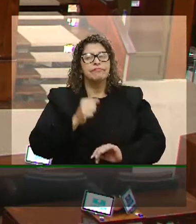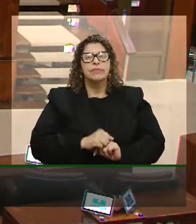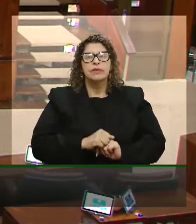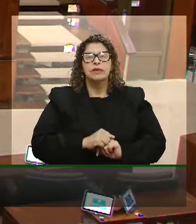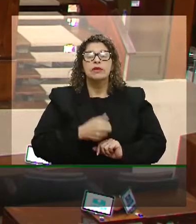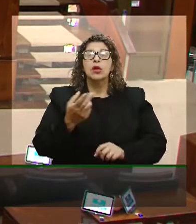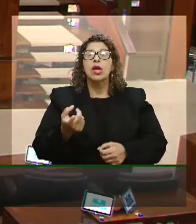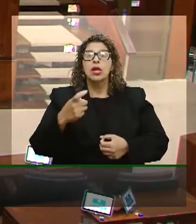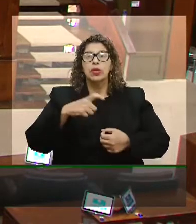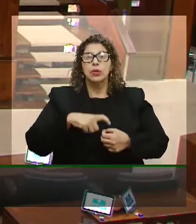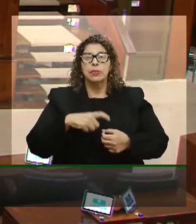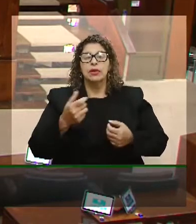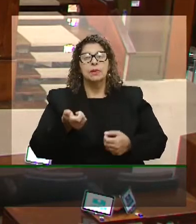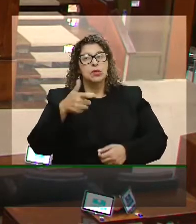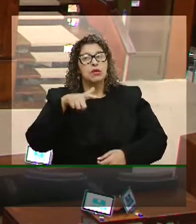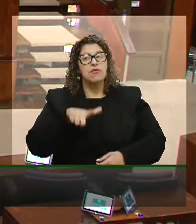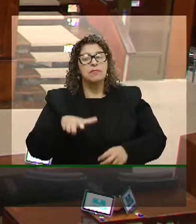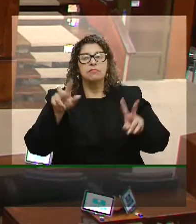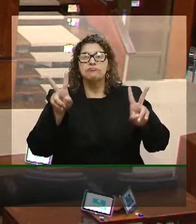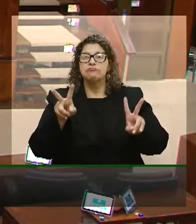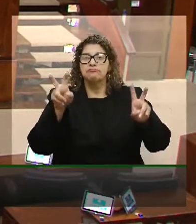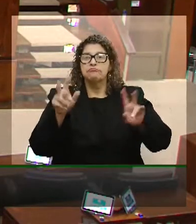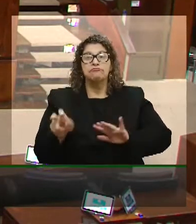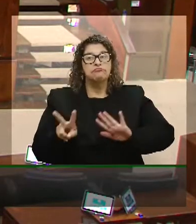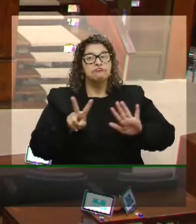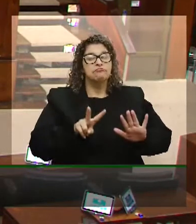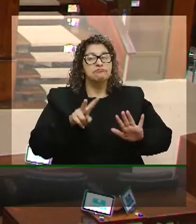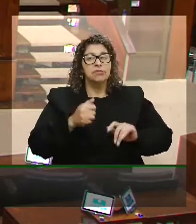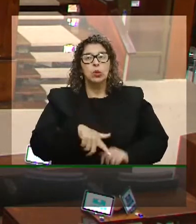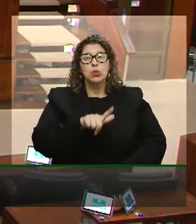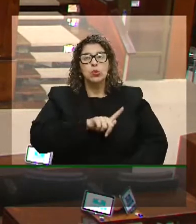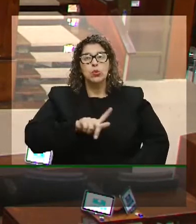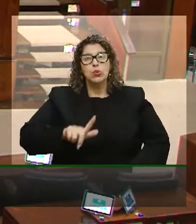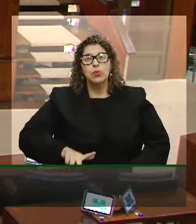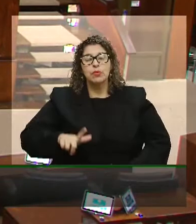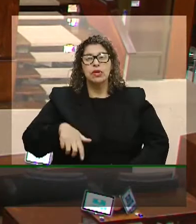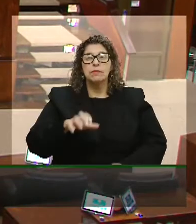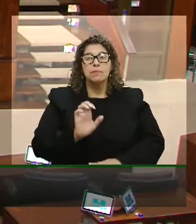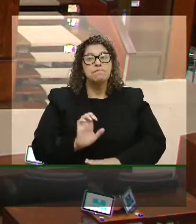nós retomaremos esse assunto semana que vem. O governo do Estado anunciou